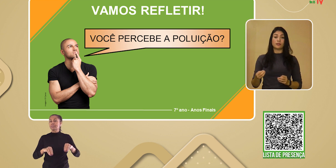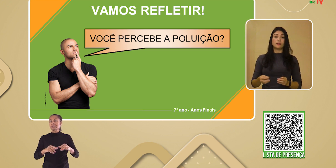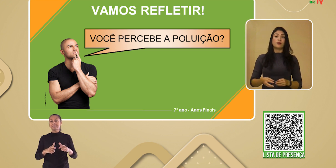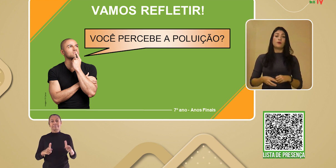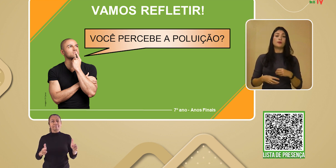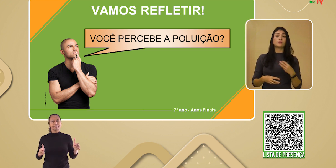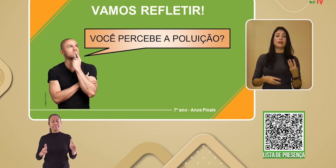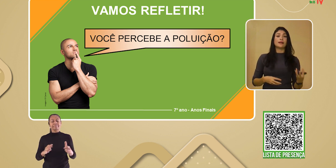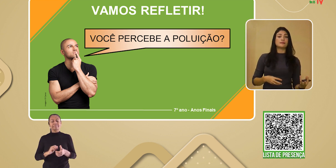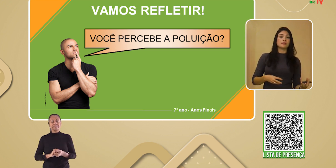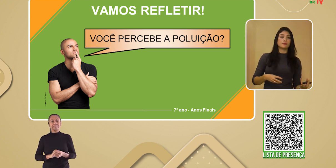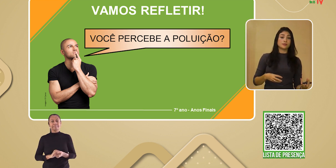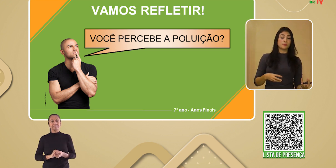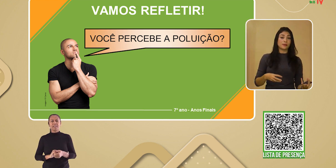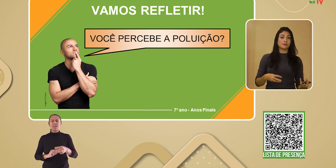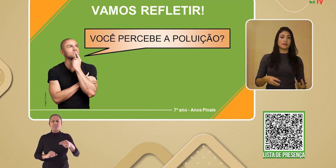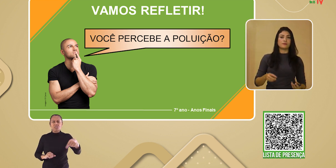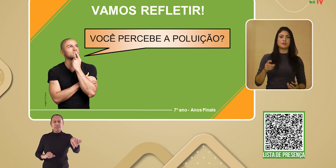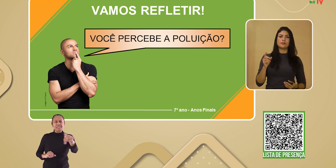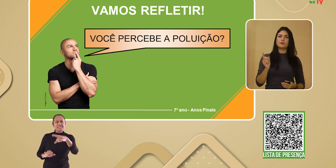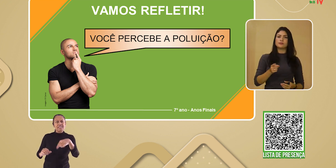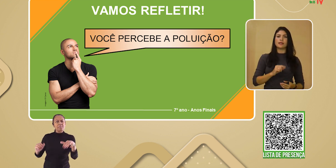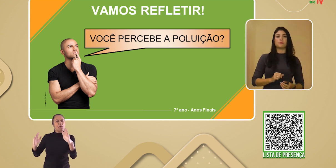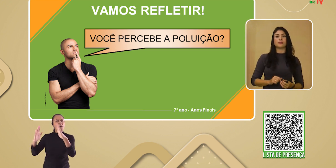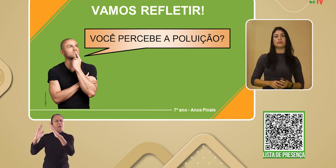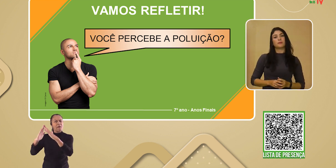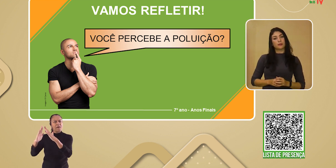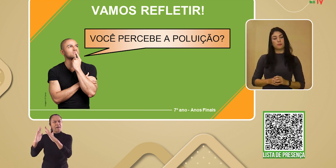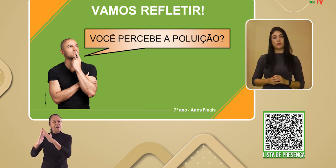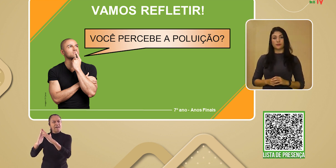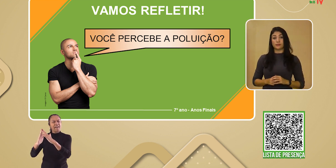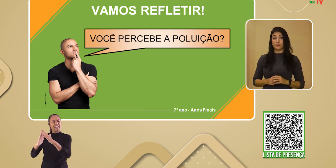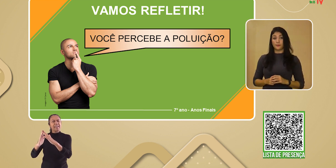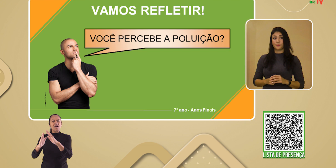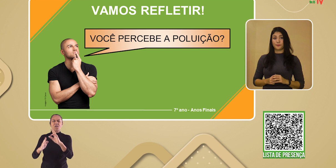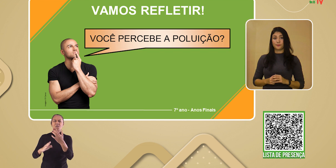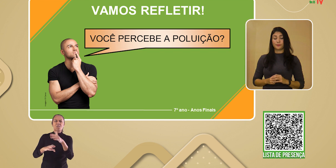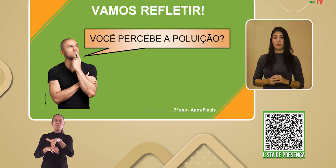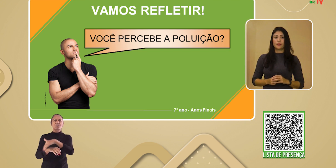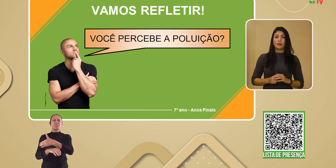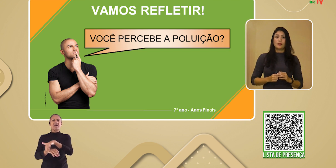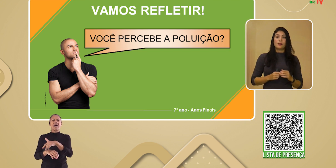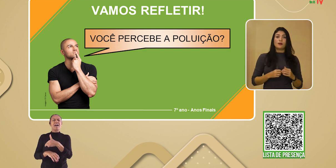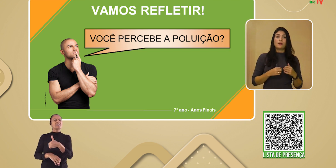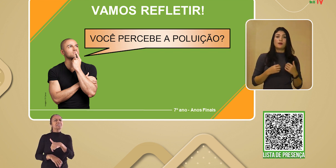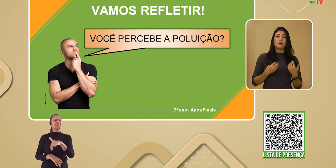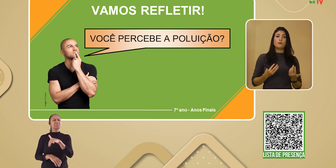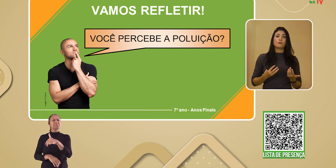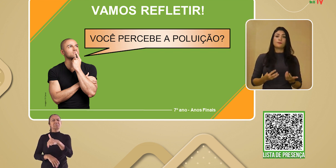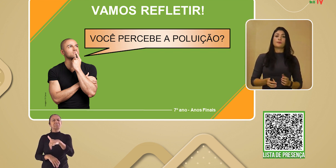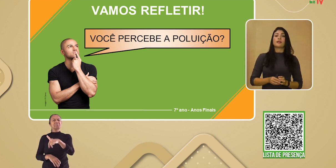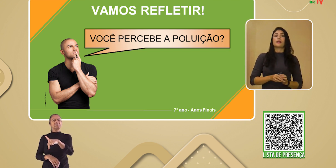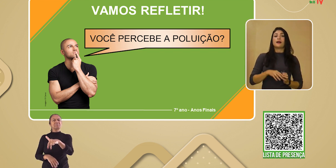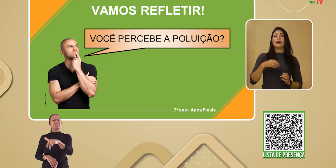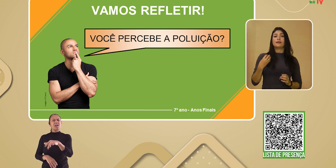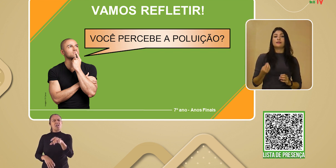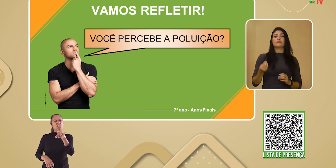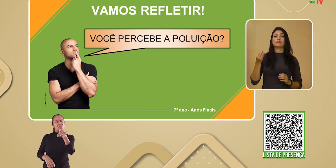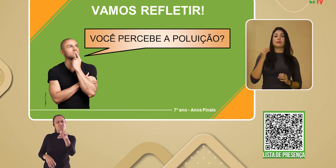escola, ou em lugares em que você passeia, você consegue perceber a poluição? Ou